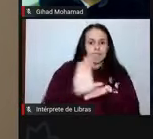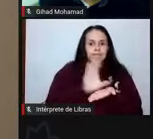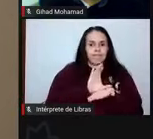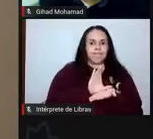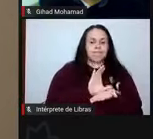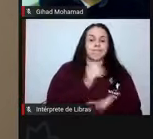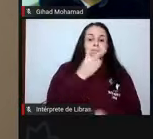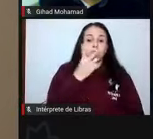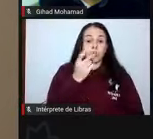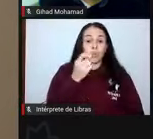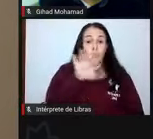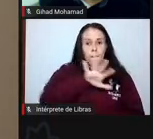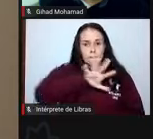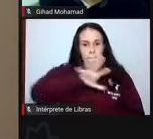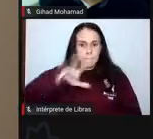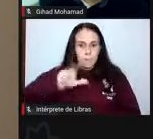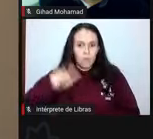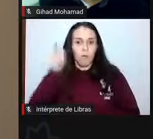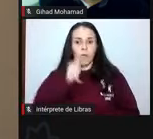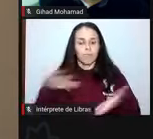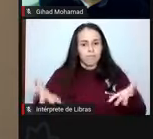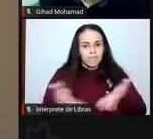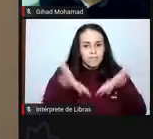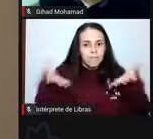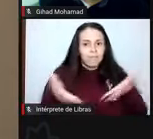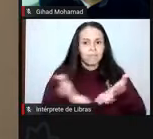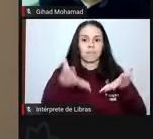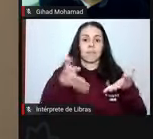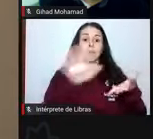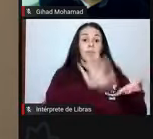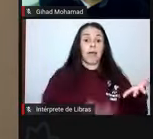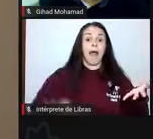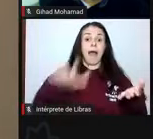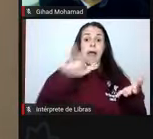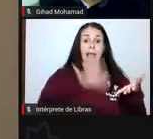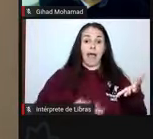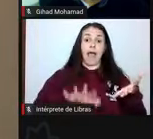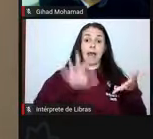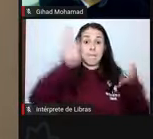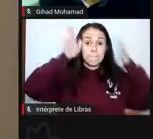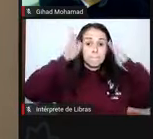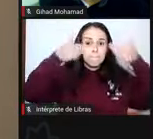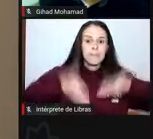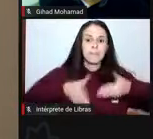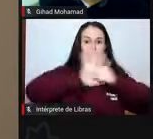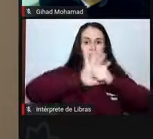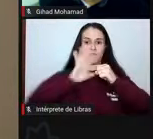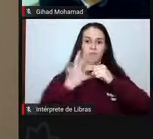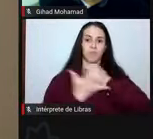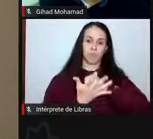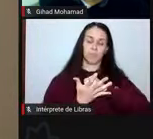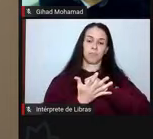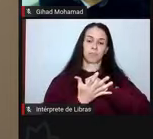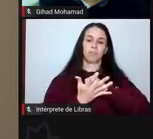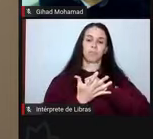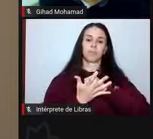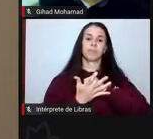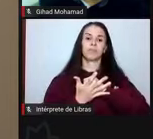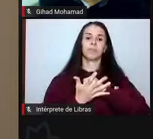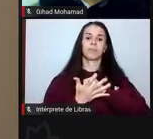para investimento na área COVID exclusivamente e aí reside,